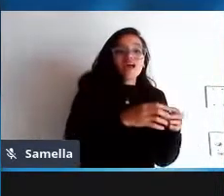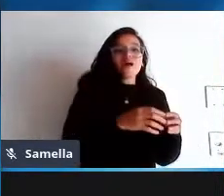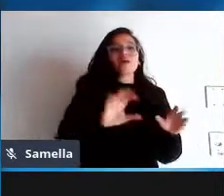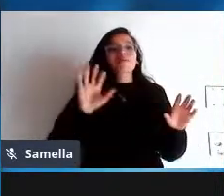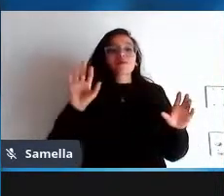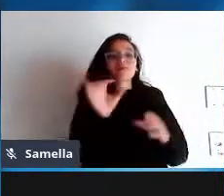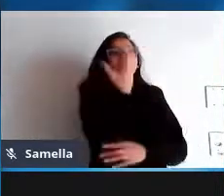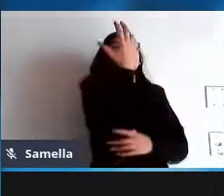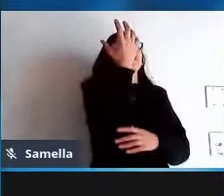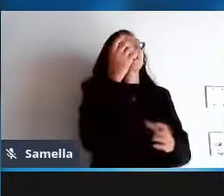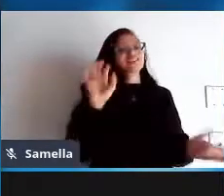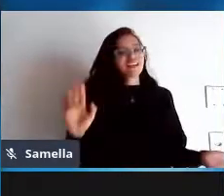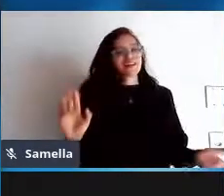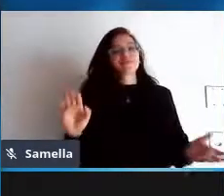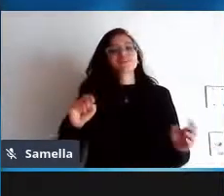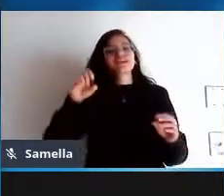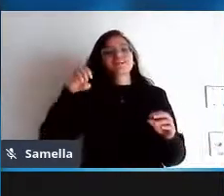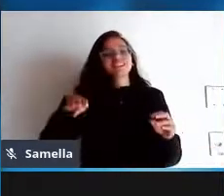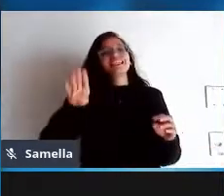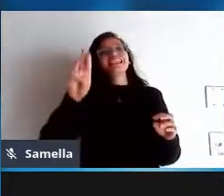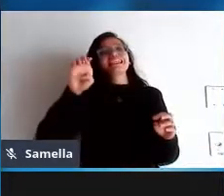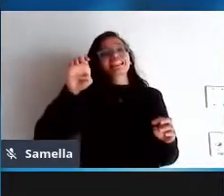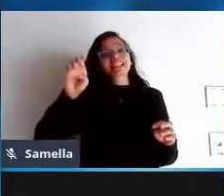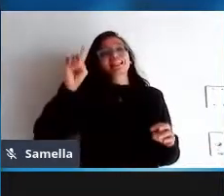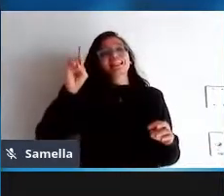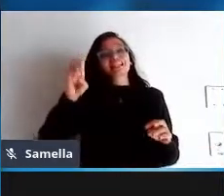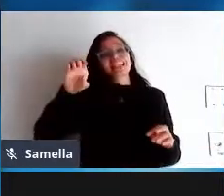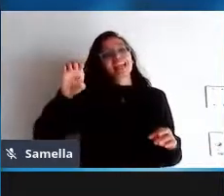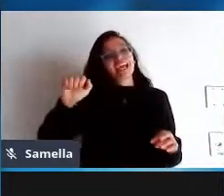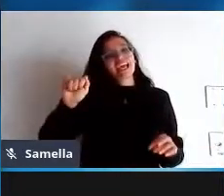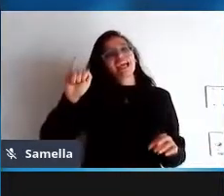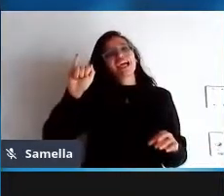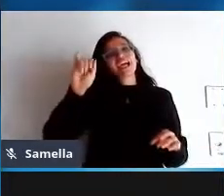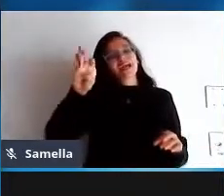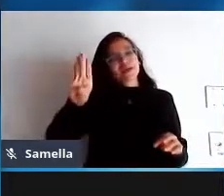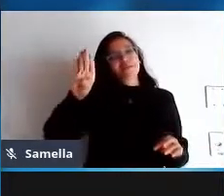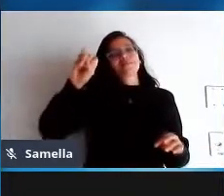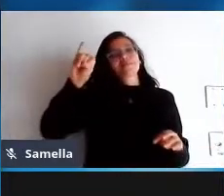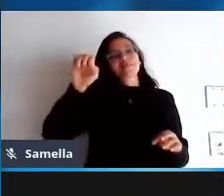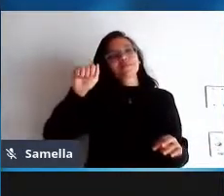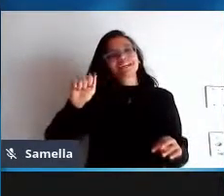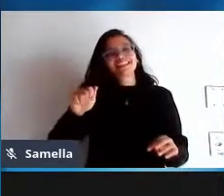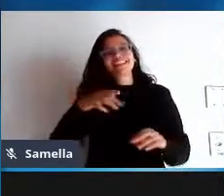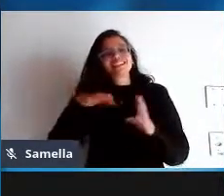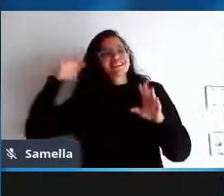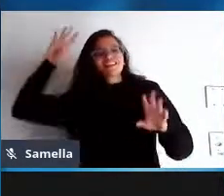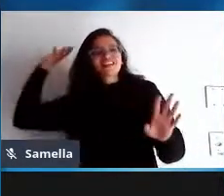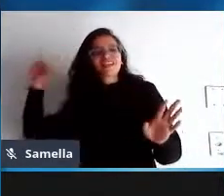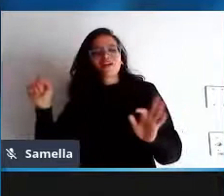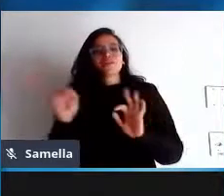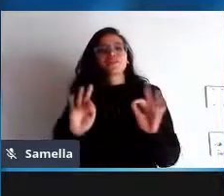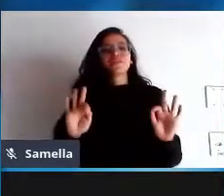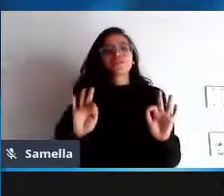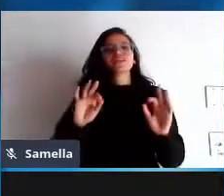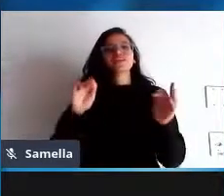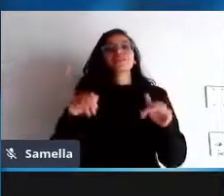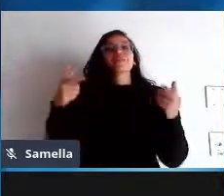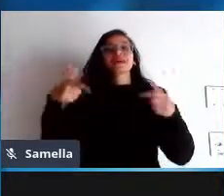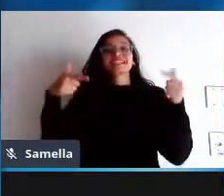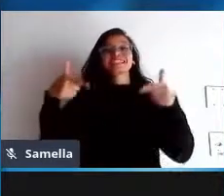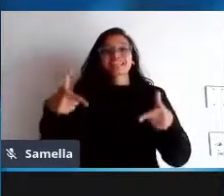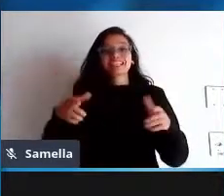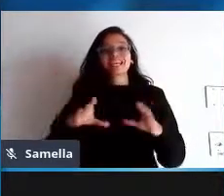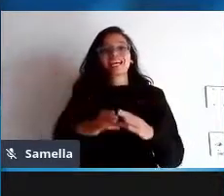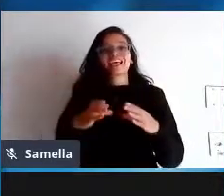projeto Debian o projeto Ubuntu seja lá qual for mas você vê que tem uma comunidade que é para